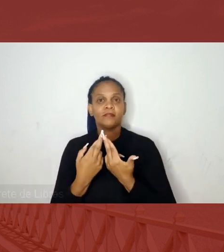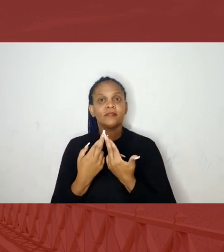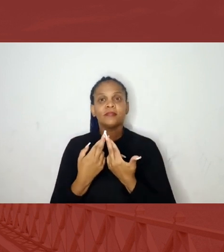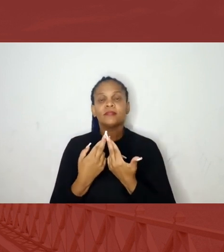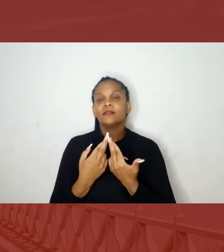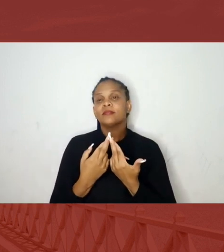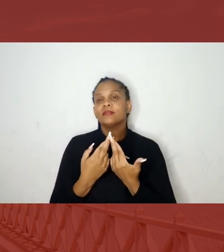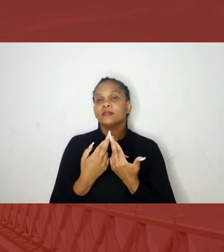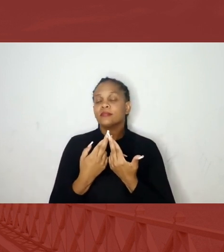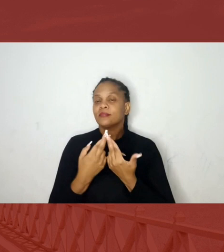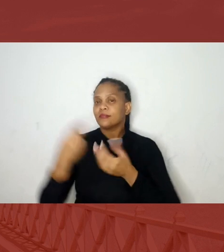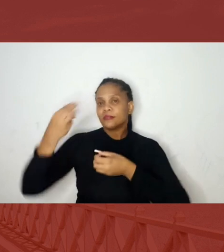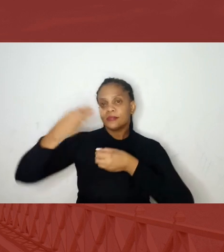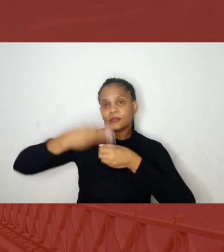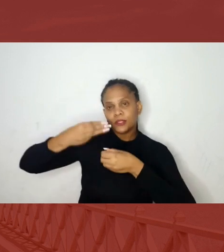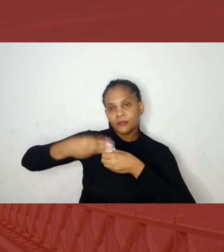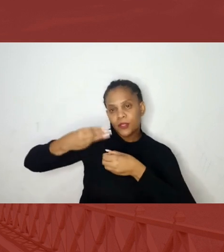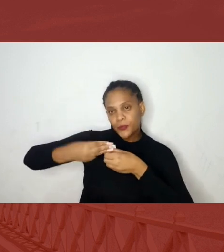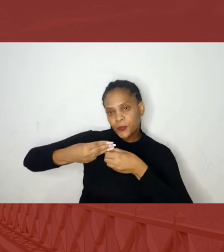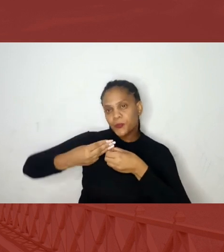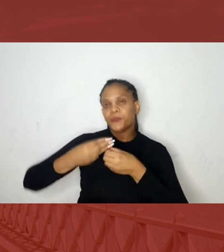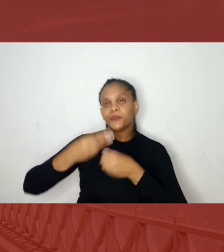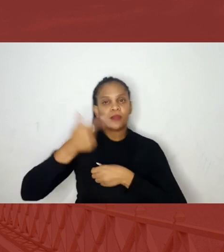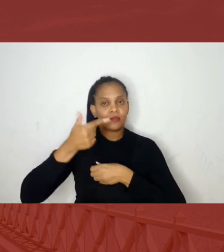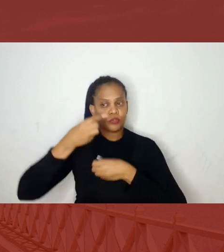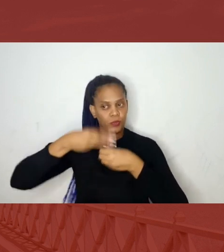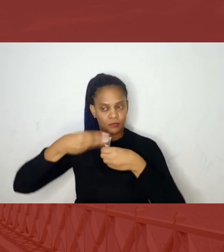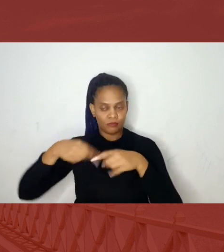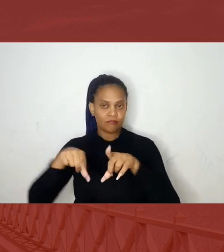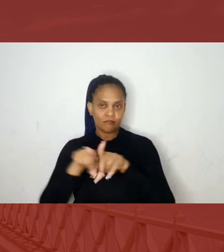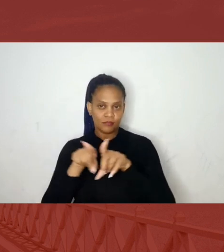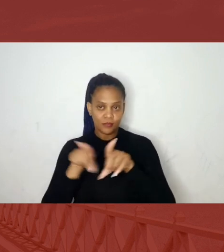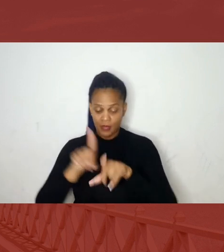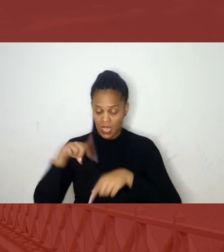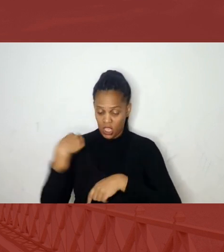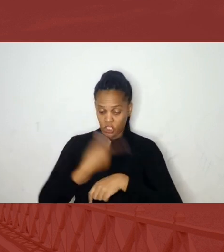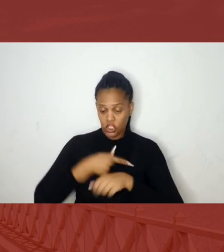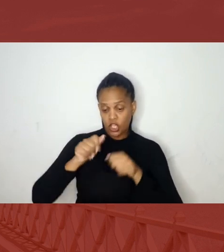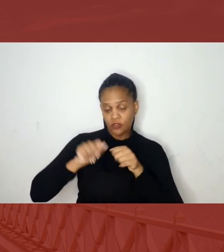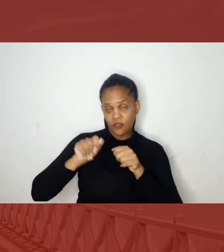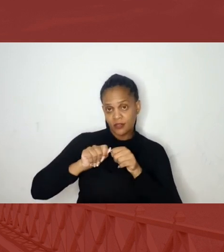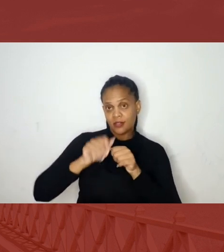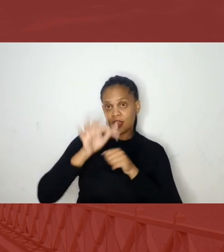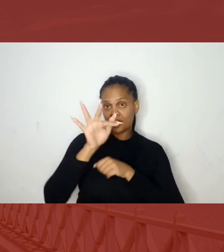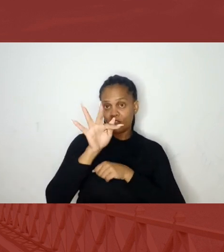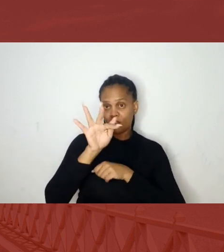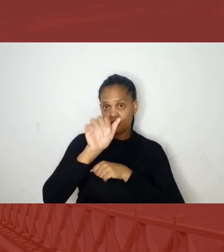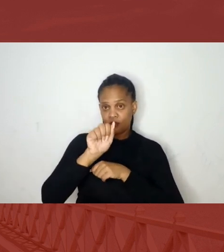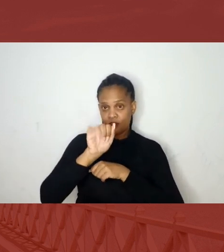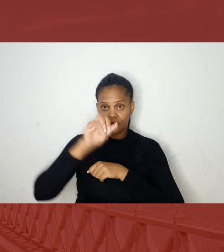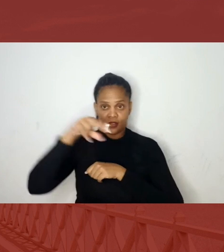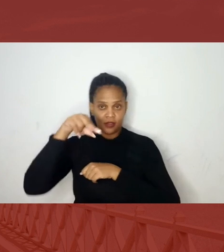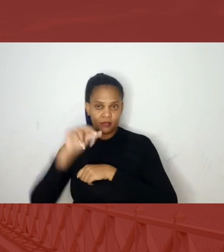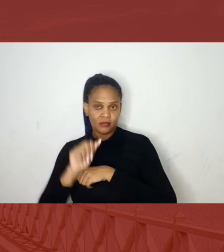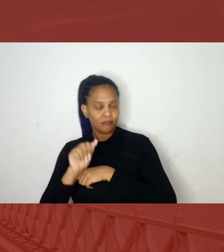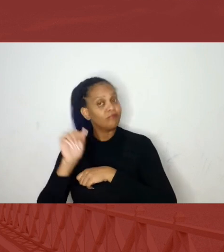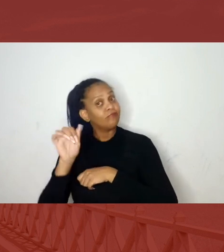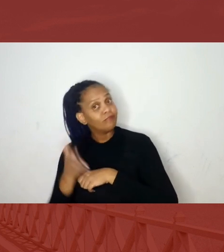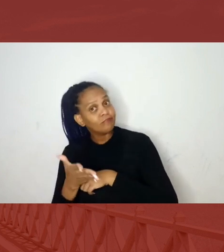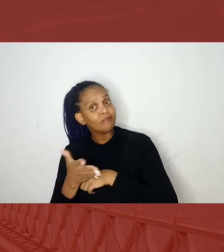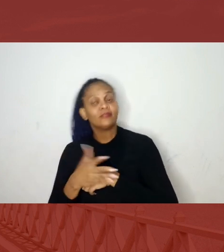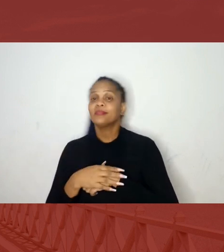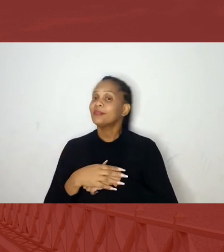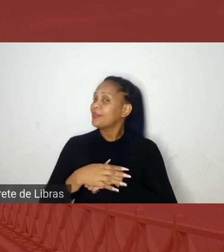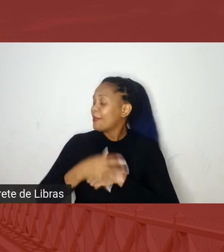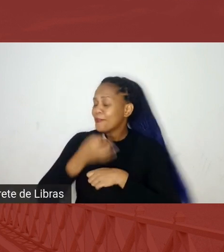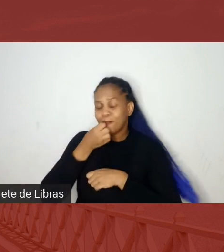intermunicipal e a segunda municipal, que nós fizemos junto com o Faina, né, e foi assim, foi muito